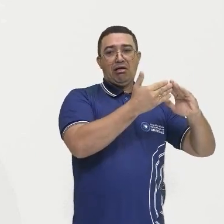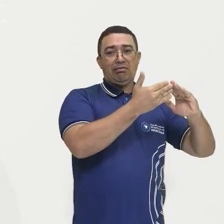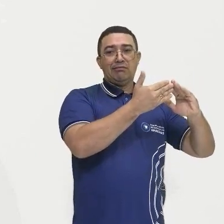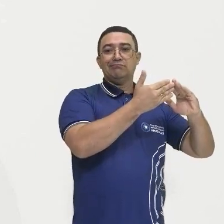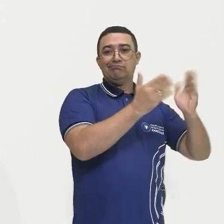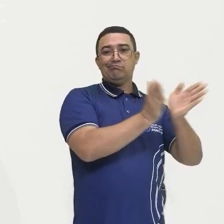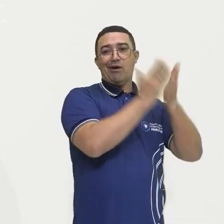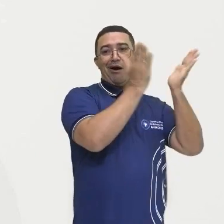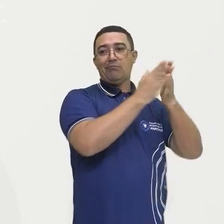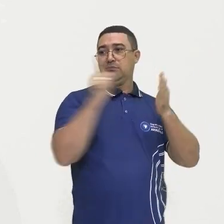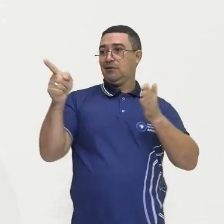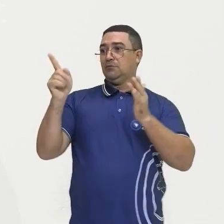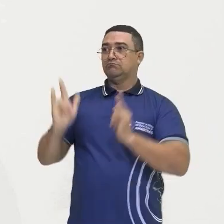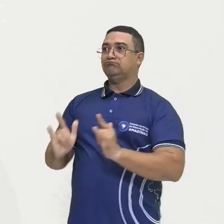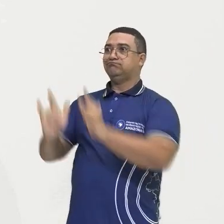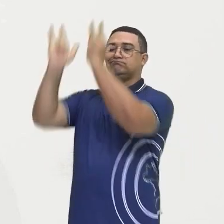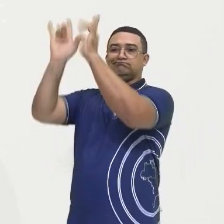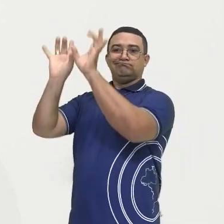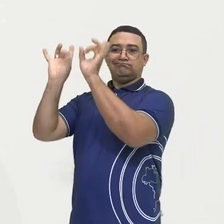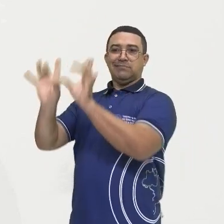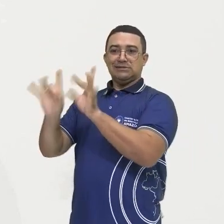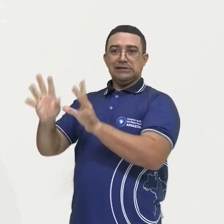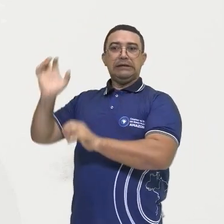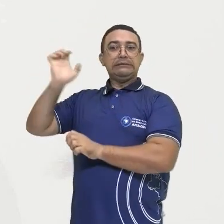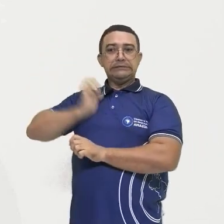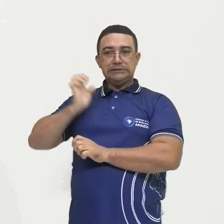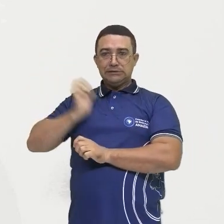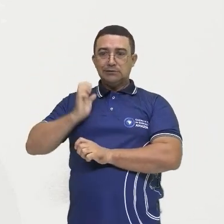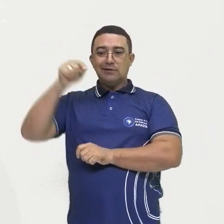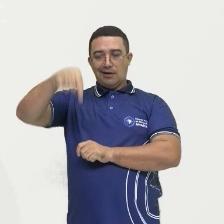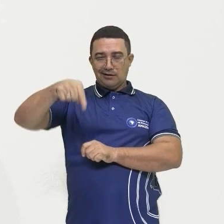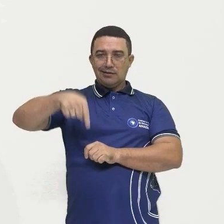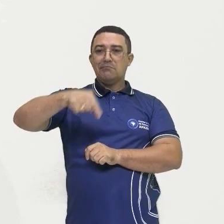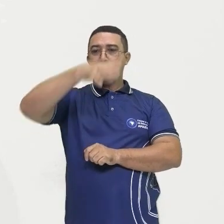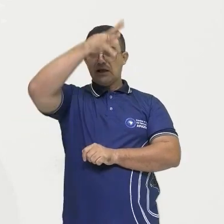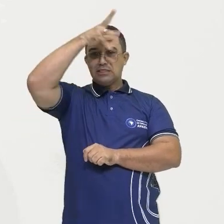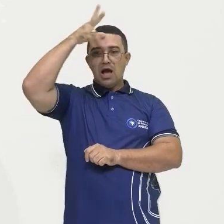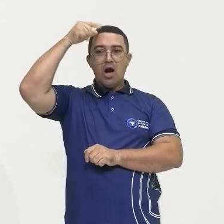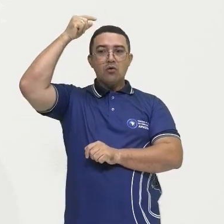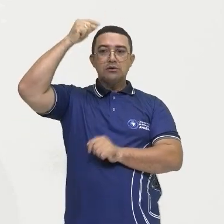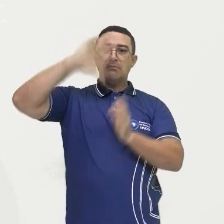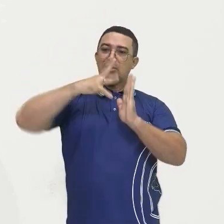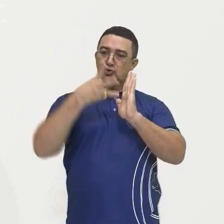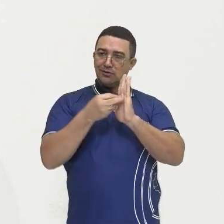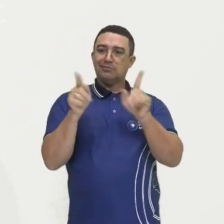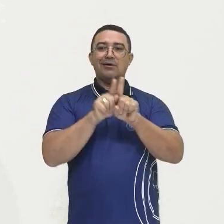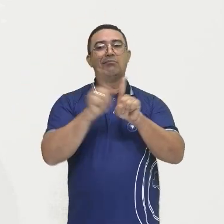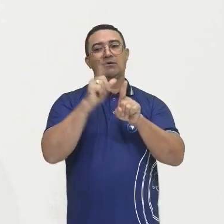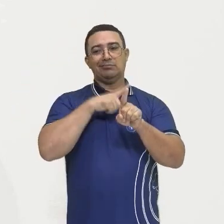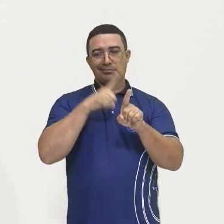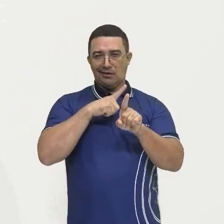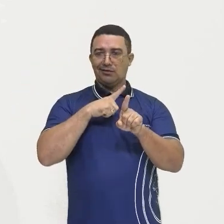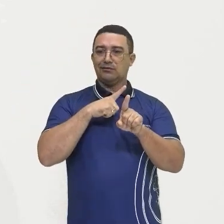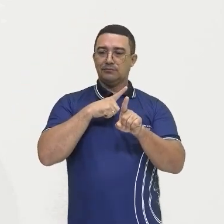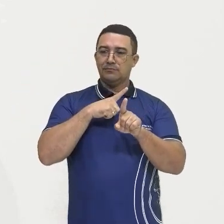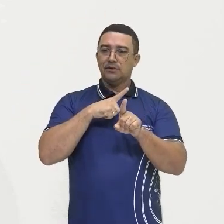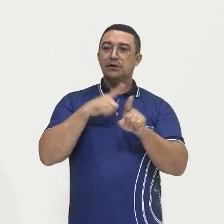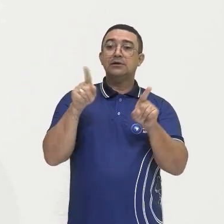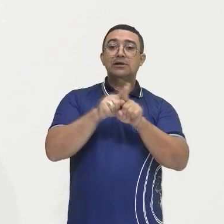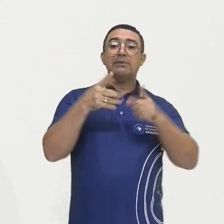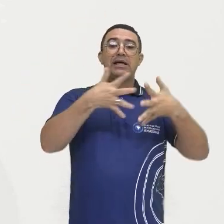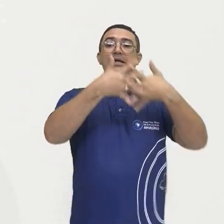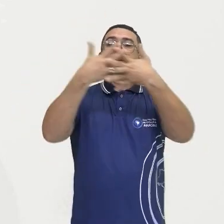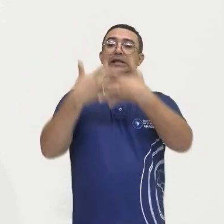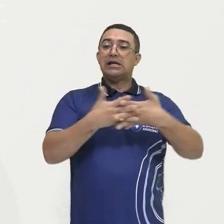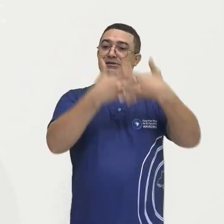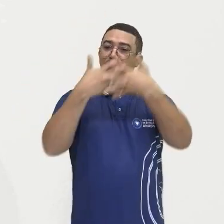luxuosos, a gente observa também isso aqui na nossa região, na Amazônia, o surgimento do transporte